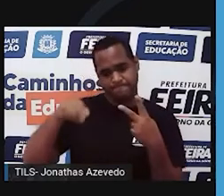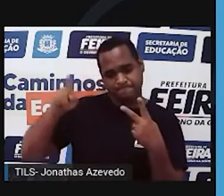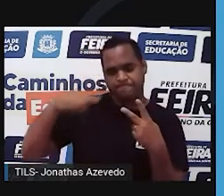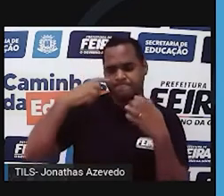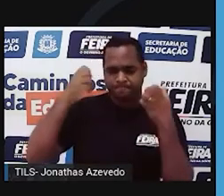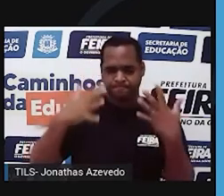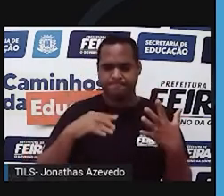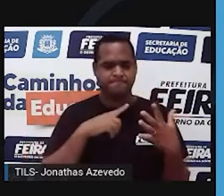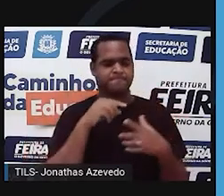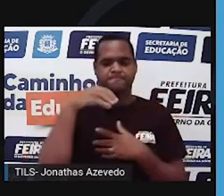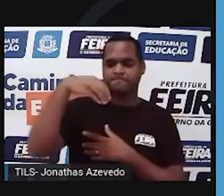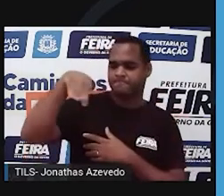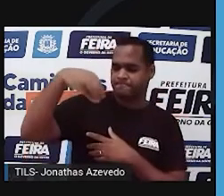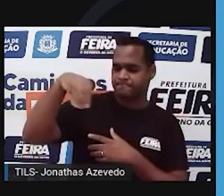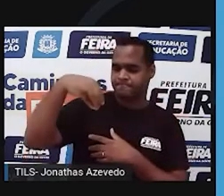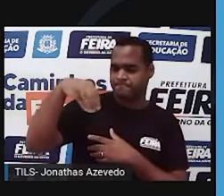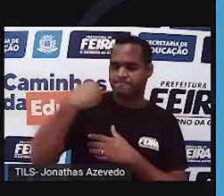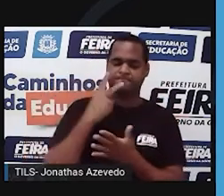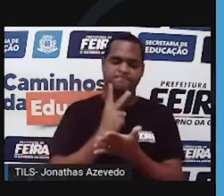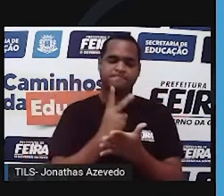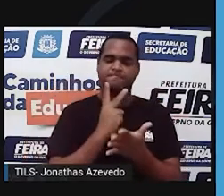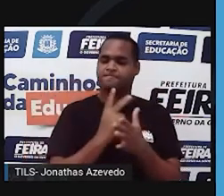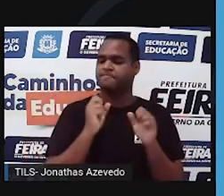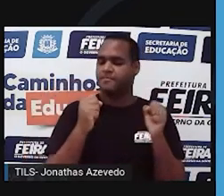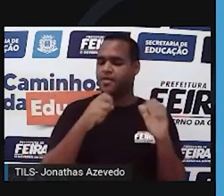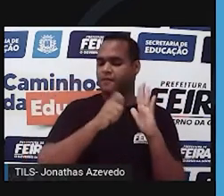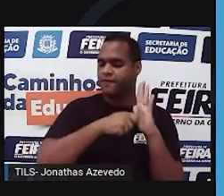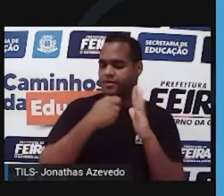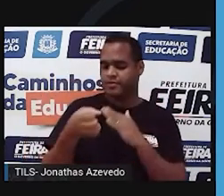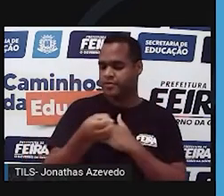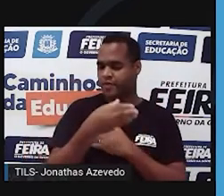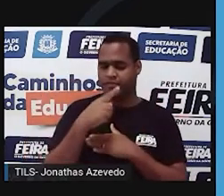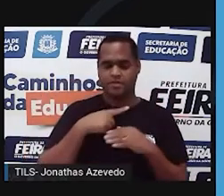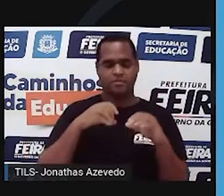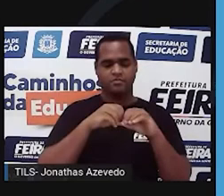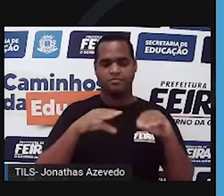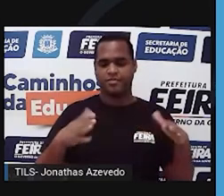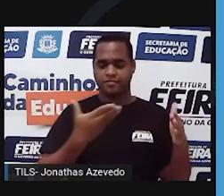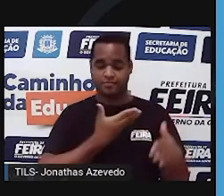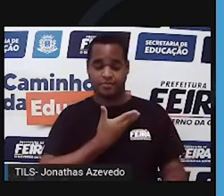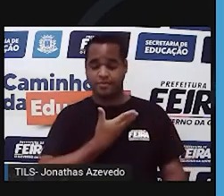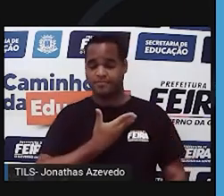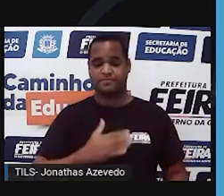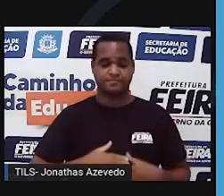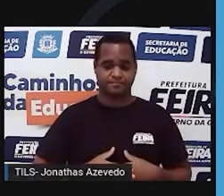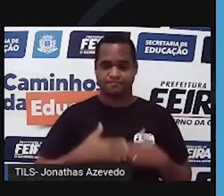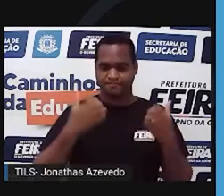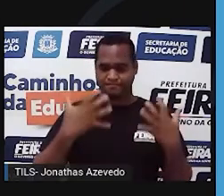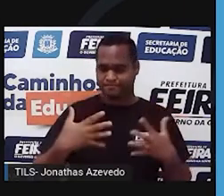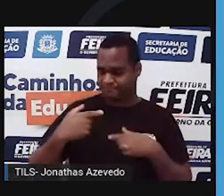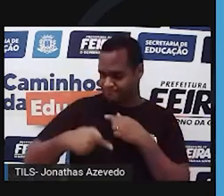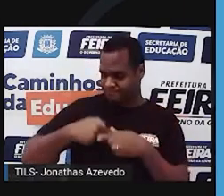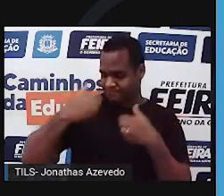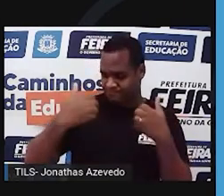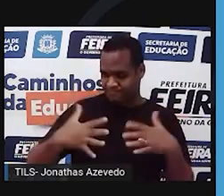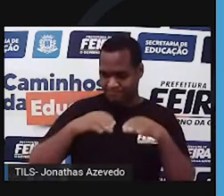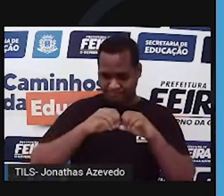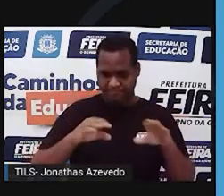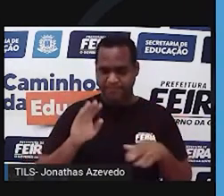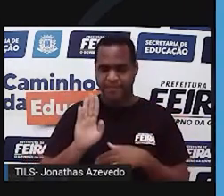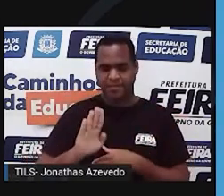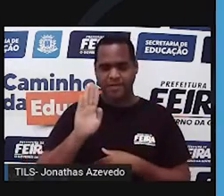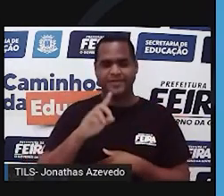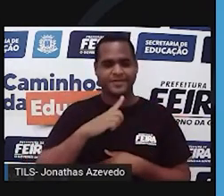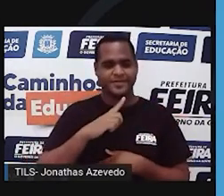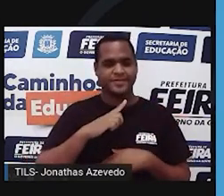sininho para receber notificação sempre que tiver vídeo novo e compartilhe esse vídeo com seus amigos. A genética é uma área imensa dentro da biologia no qual a